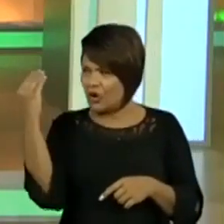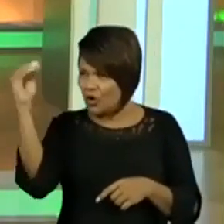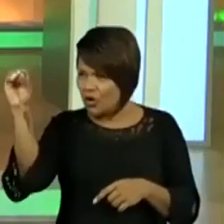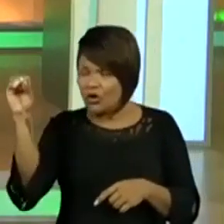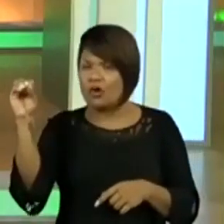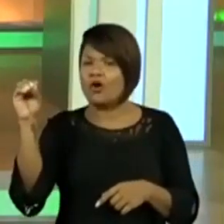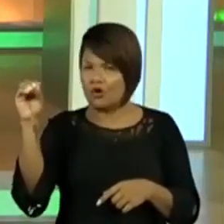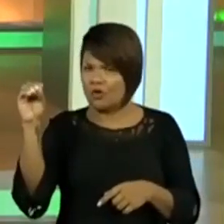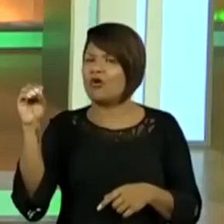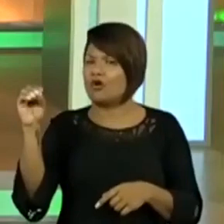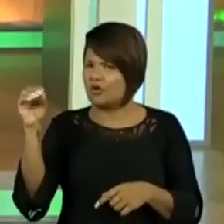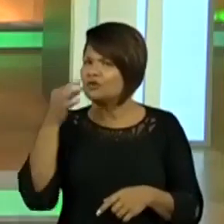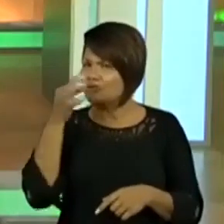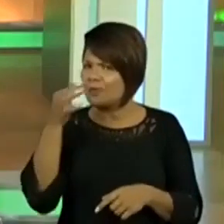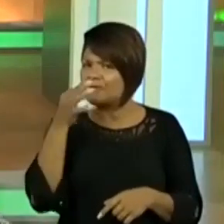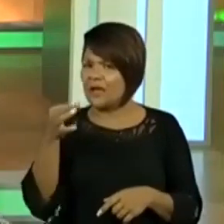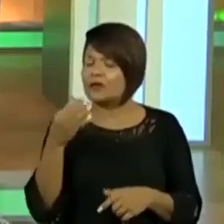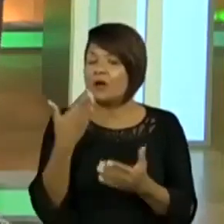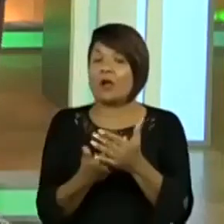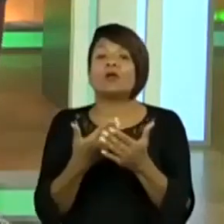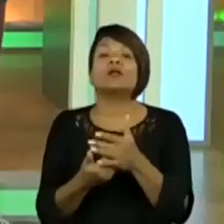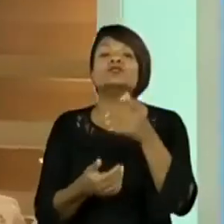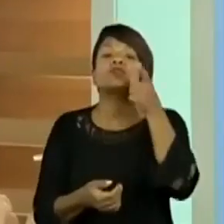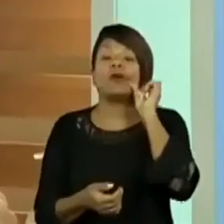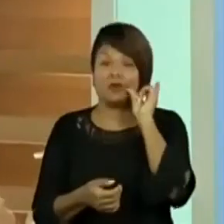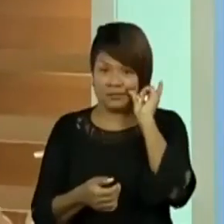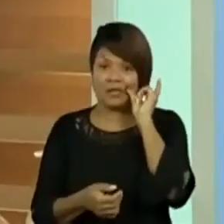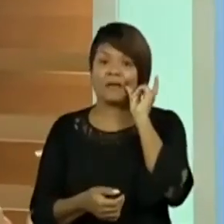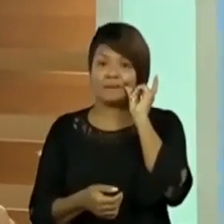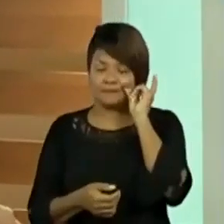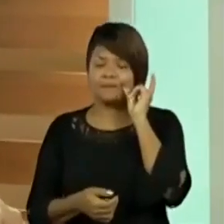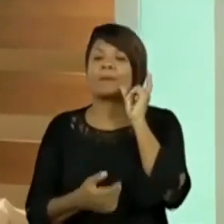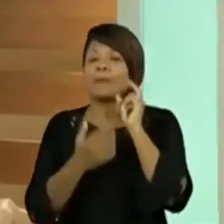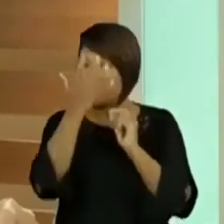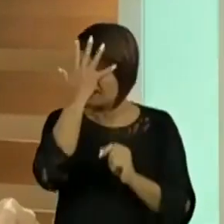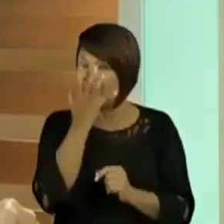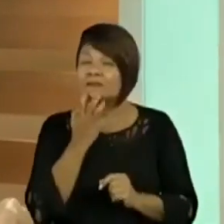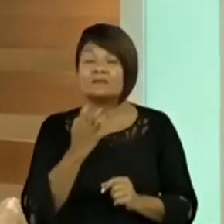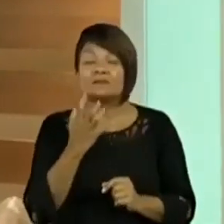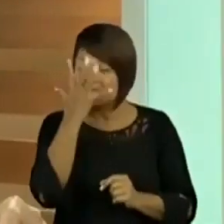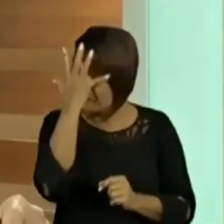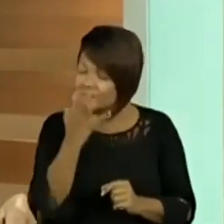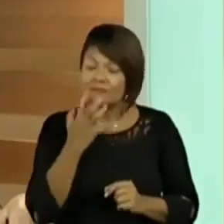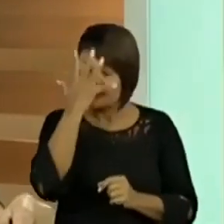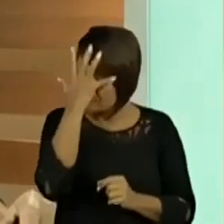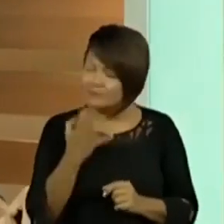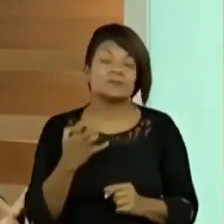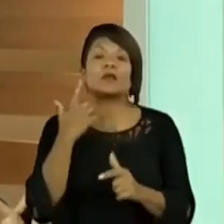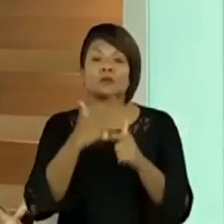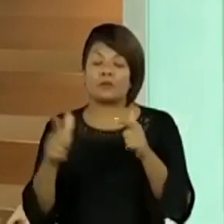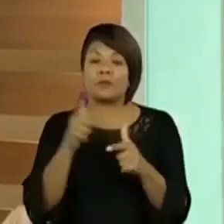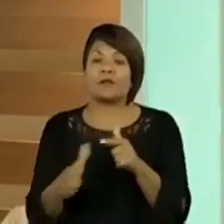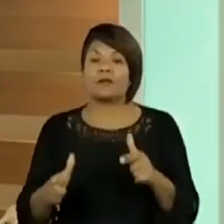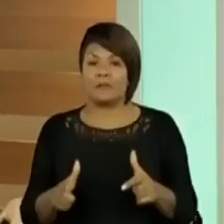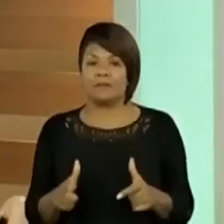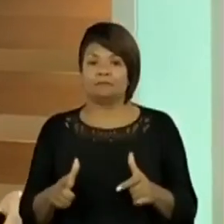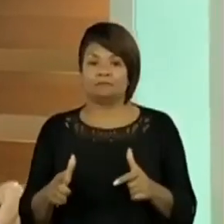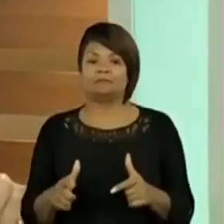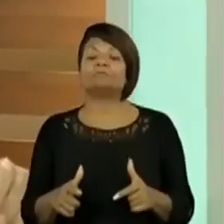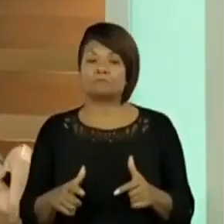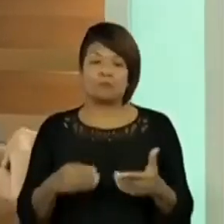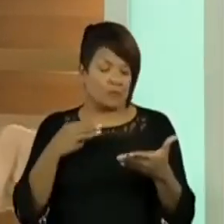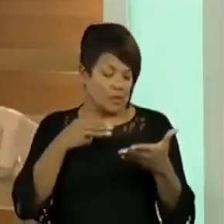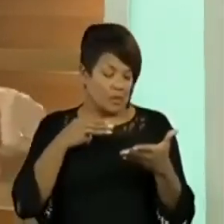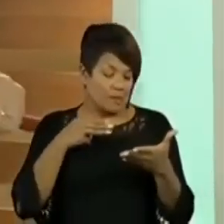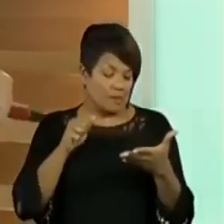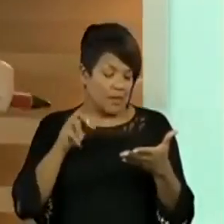transporte público, na aula de ontem, é um sério, um sério, um sério problema. Beleza! Ó, a Maria